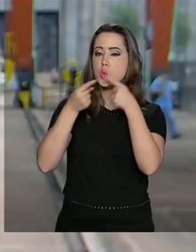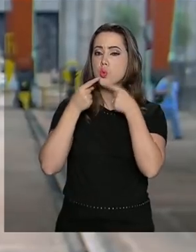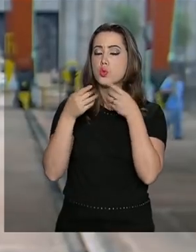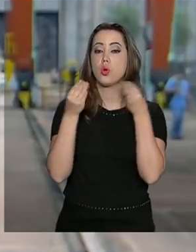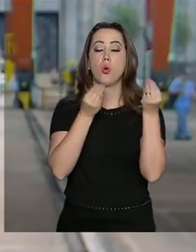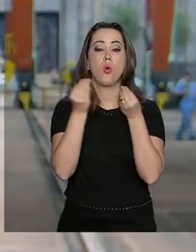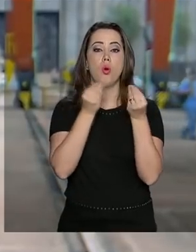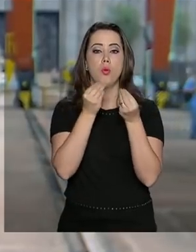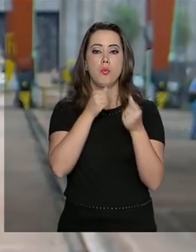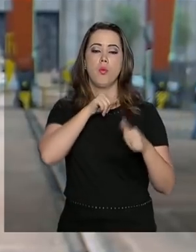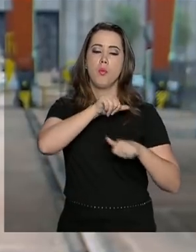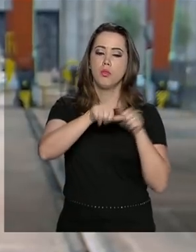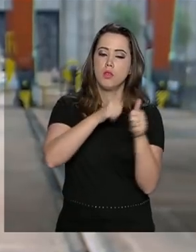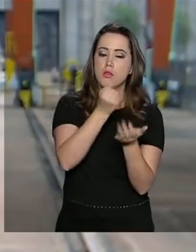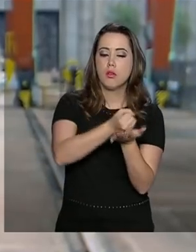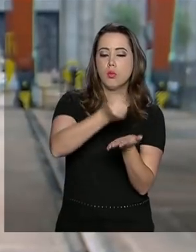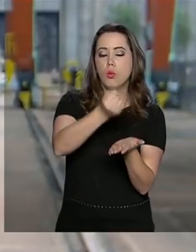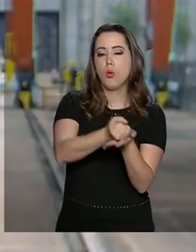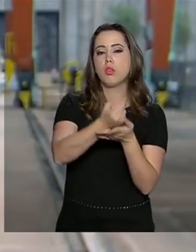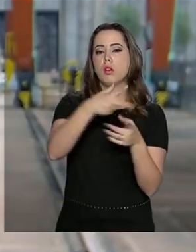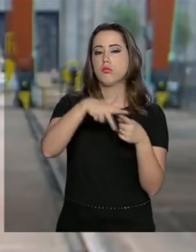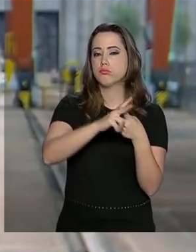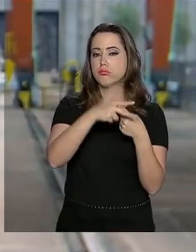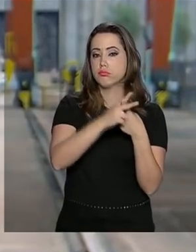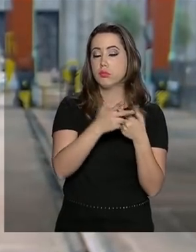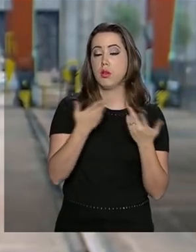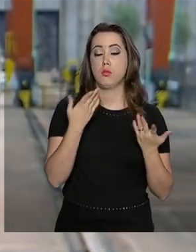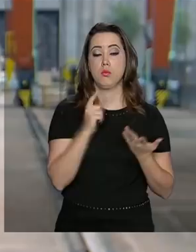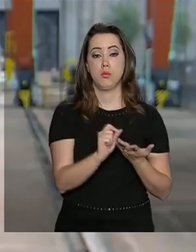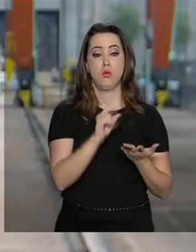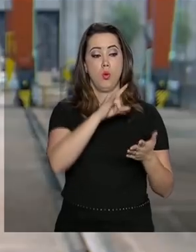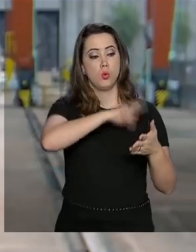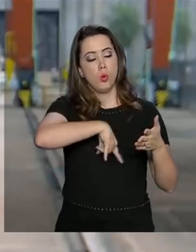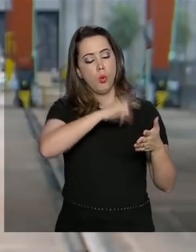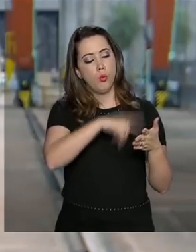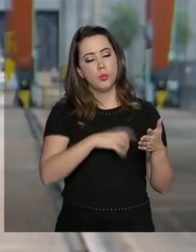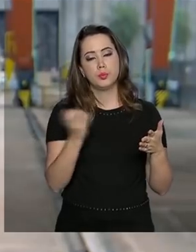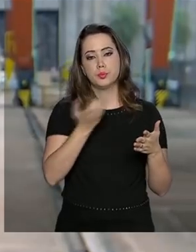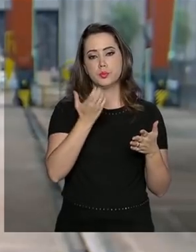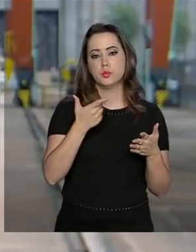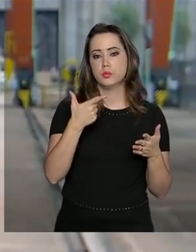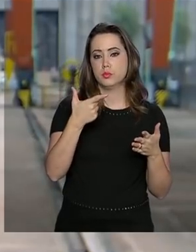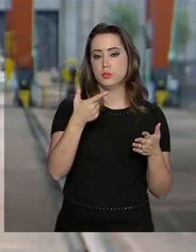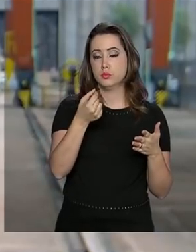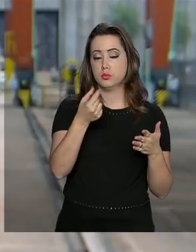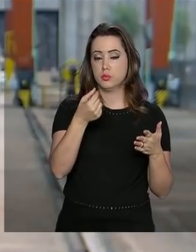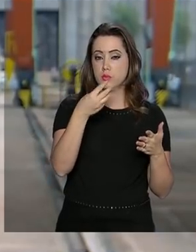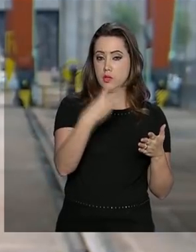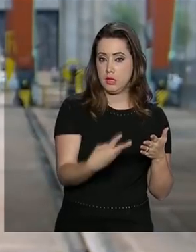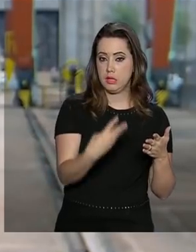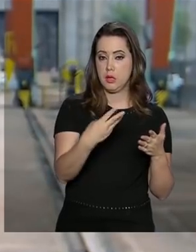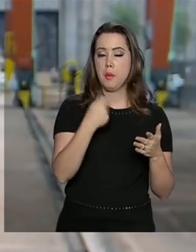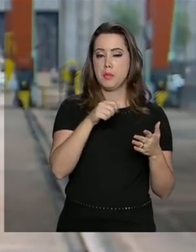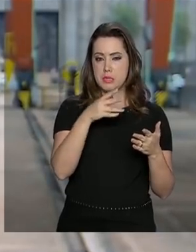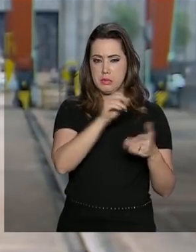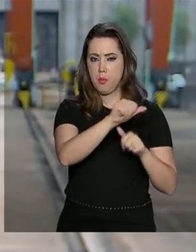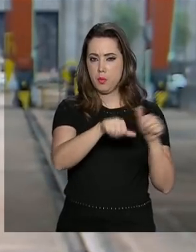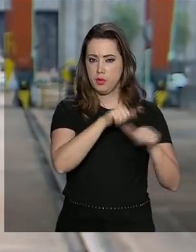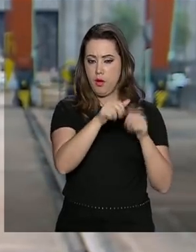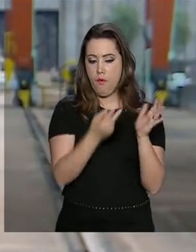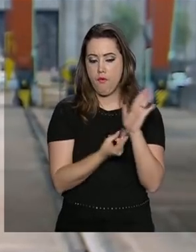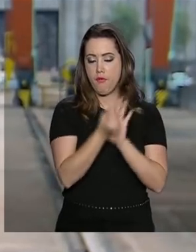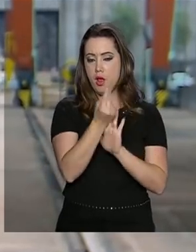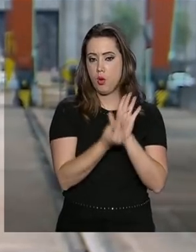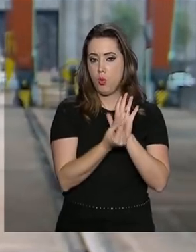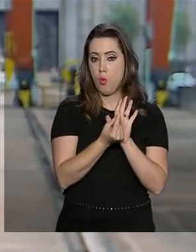sobre a renegociação de uma parte do Tratado de Itaipu. O documento prevê que em 2023 serão revistos os valores